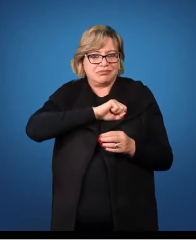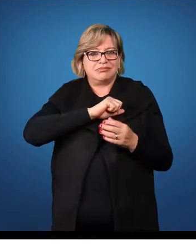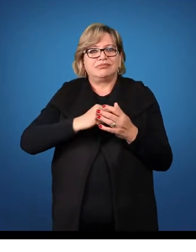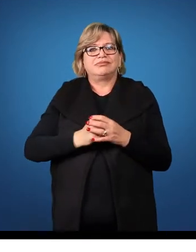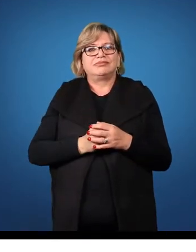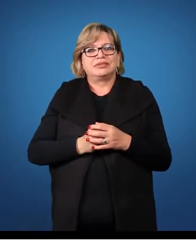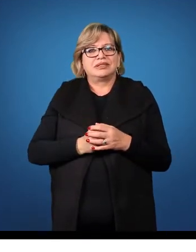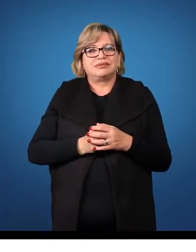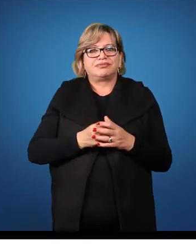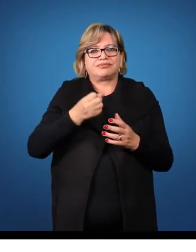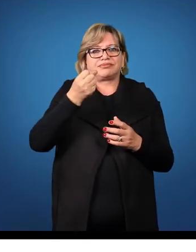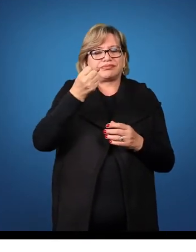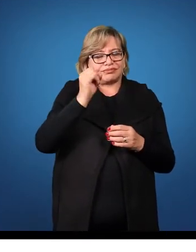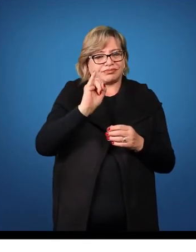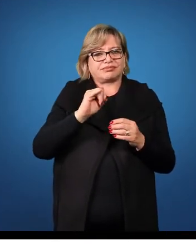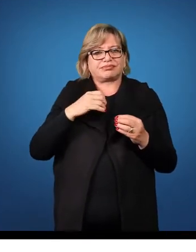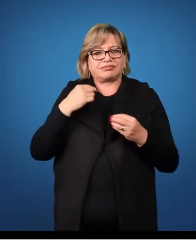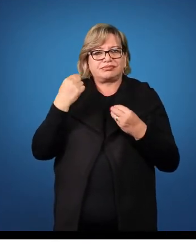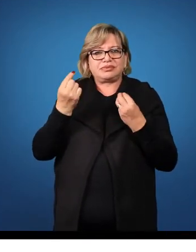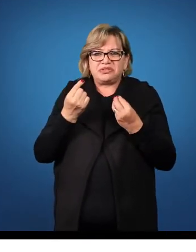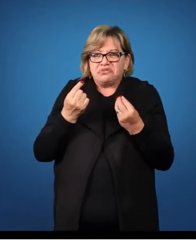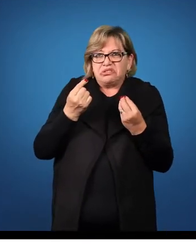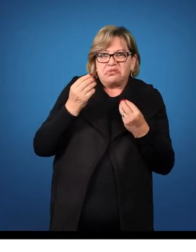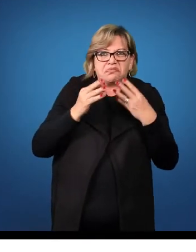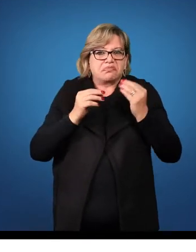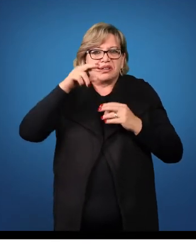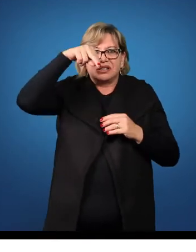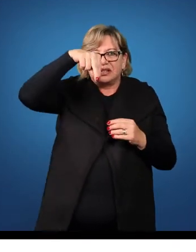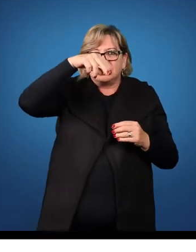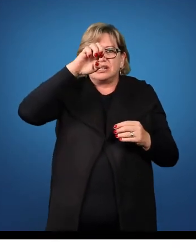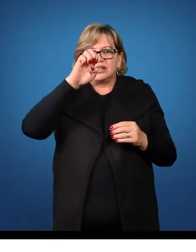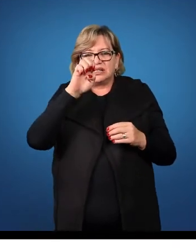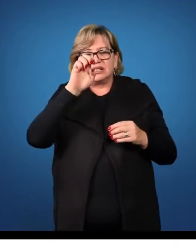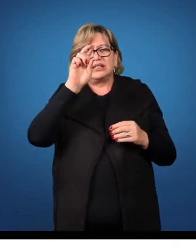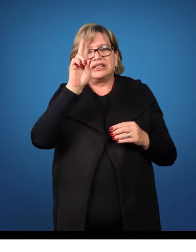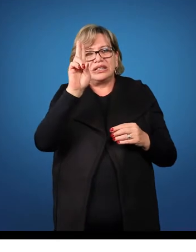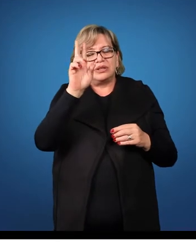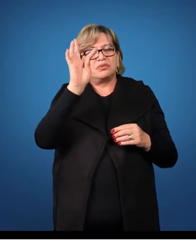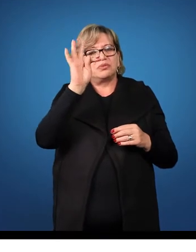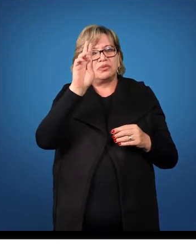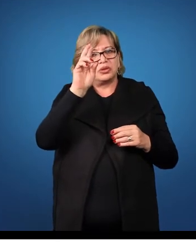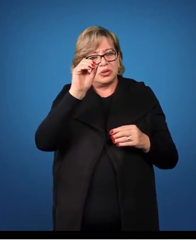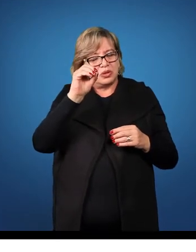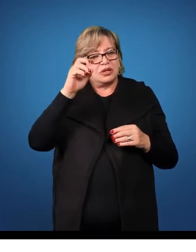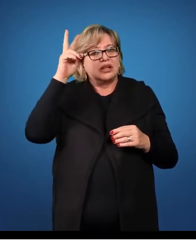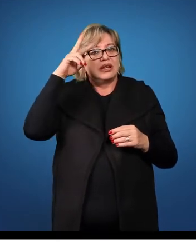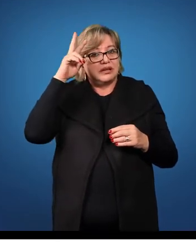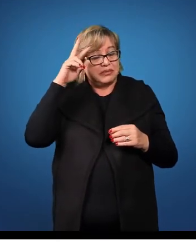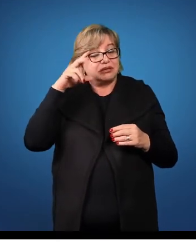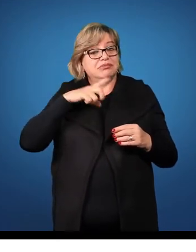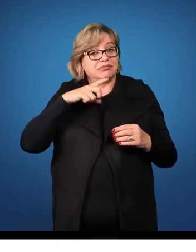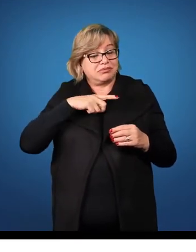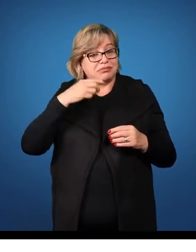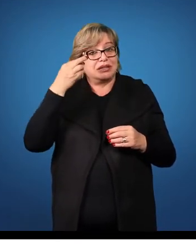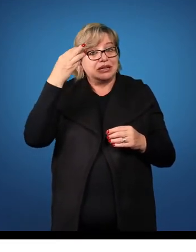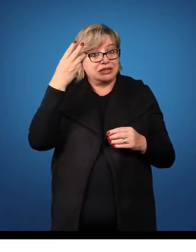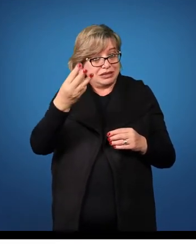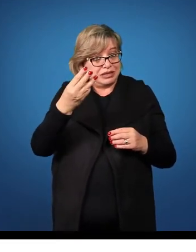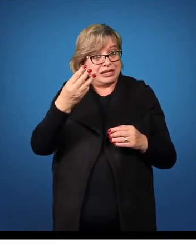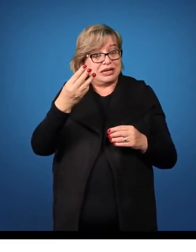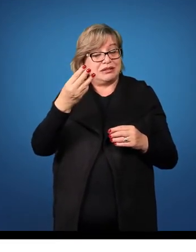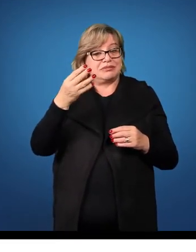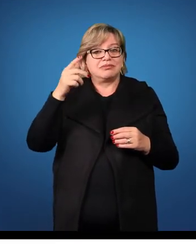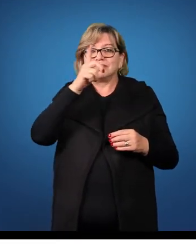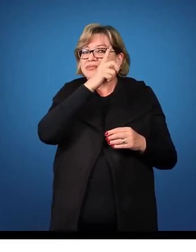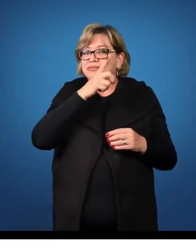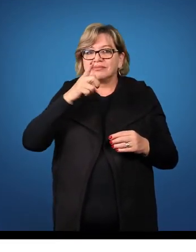Se fosse para um neutro, no latim, lembrando que nós temos os três gêneros, o masculino, feminino e